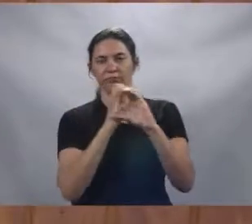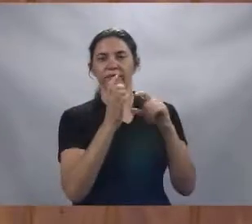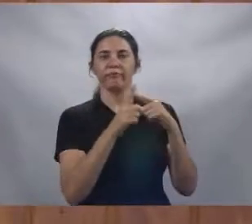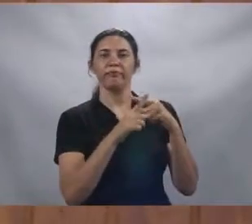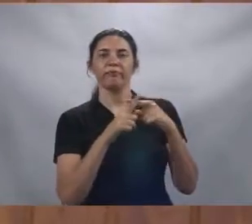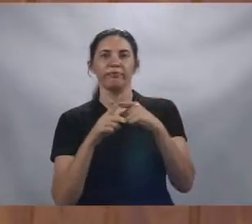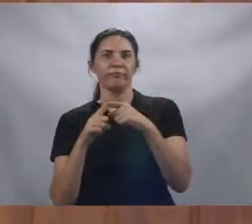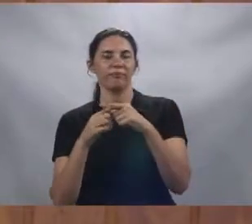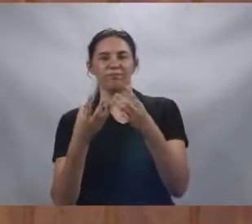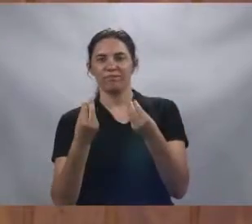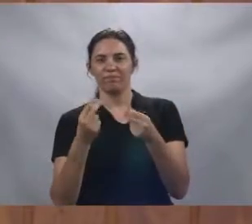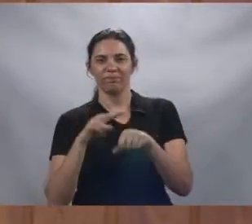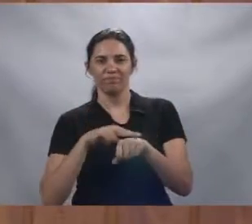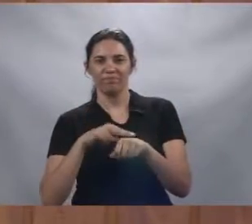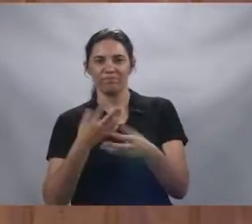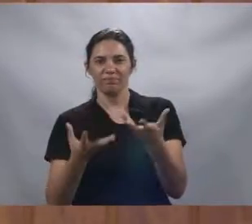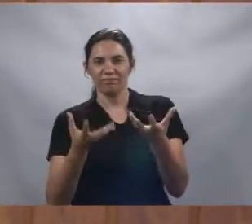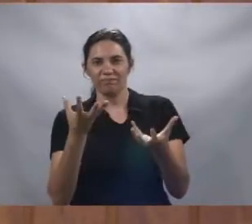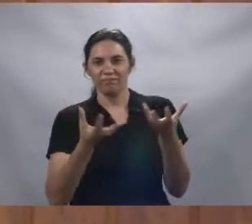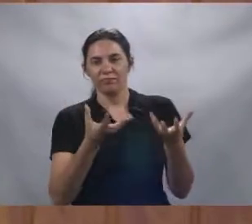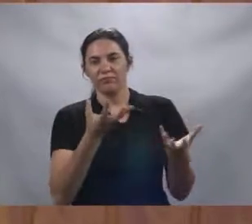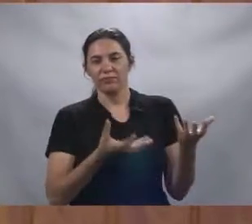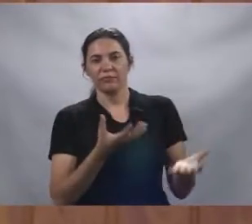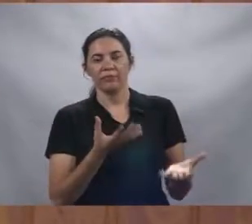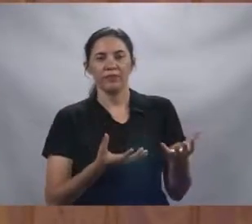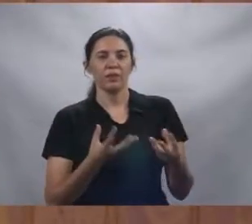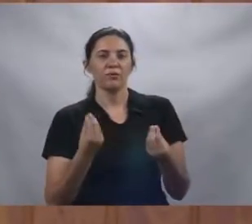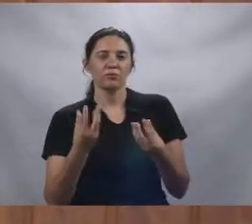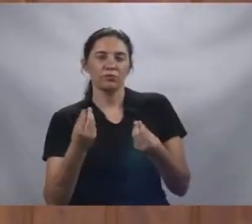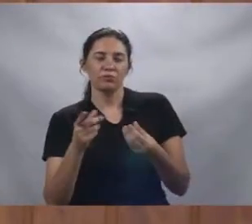Muito mato, muito lixo, não é, Galetti?